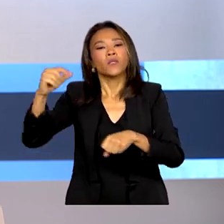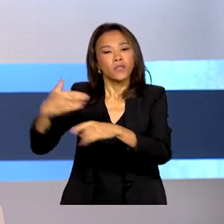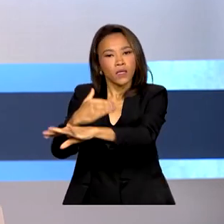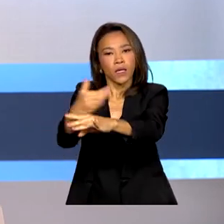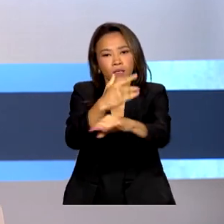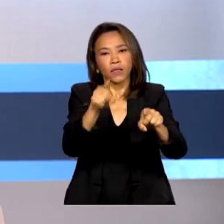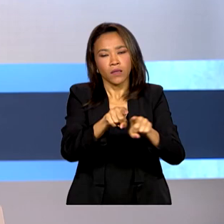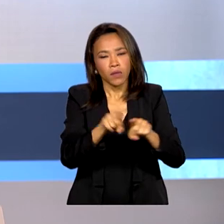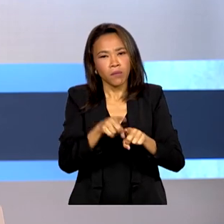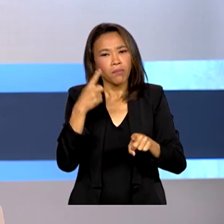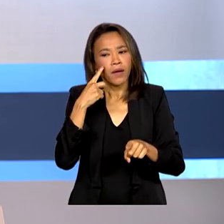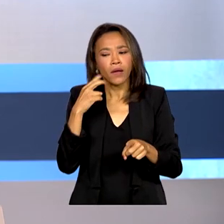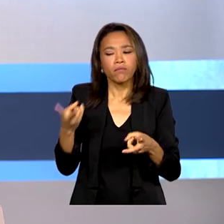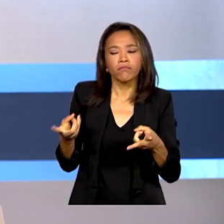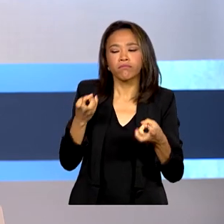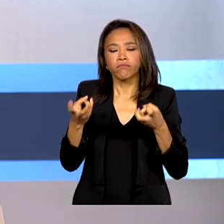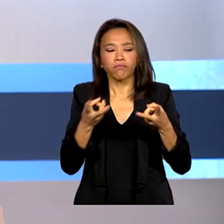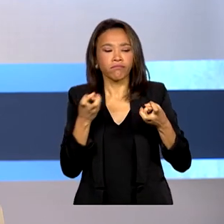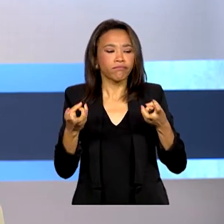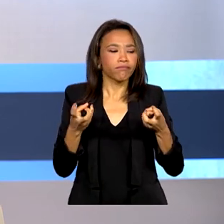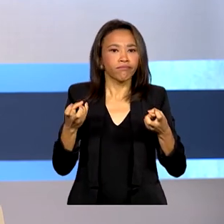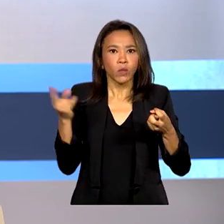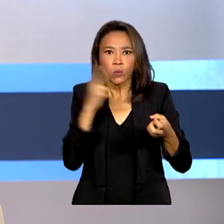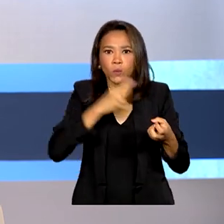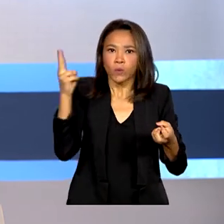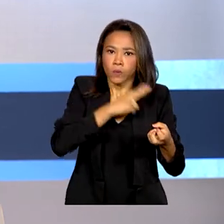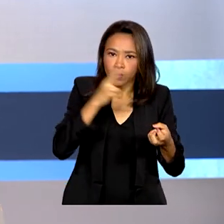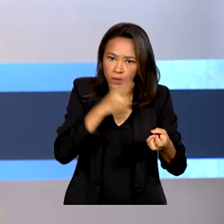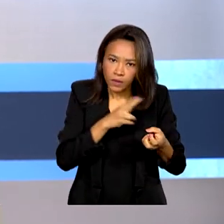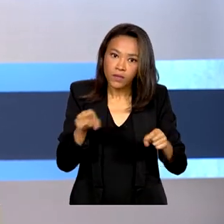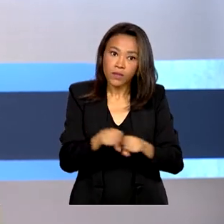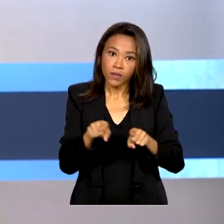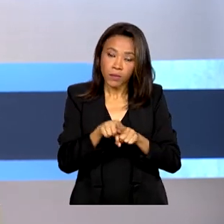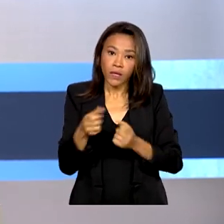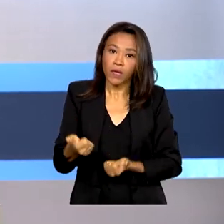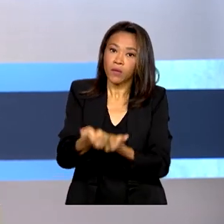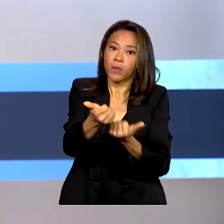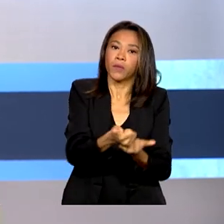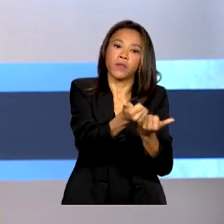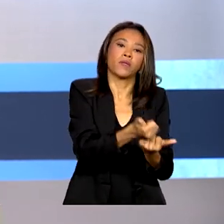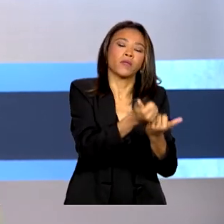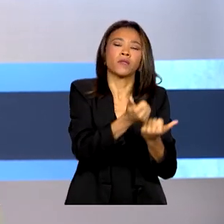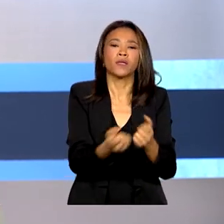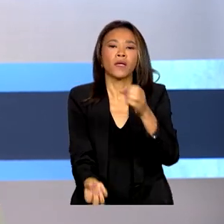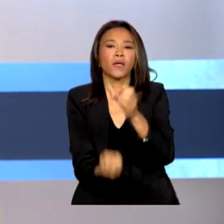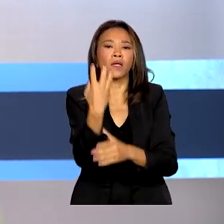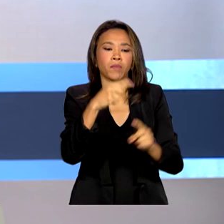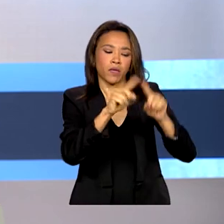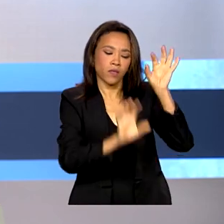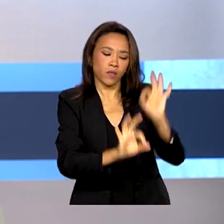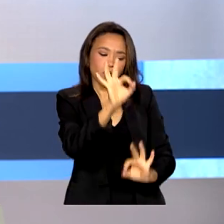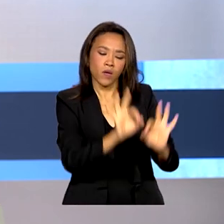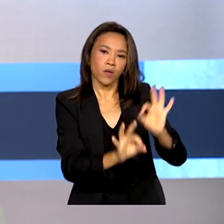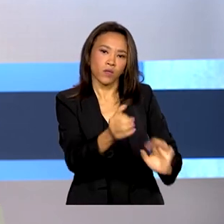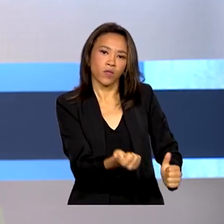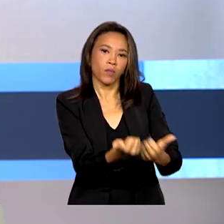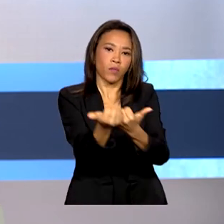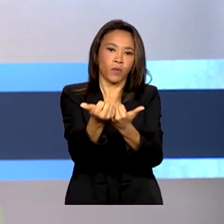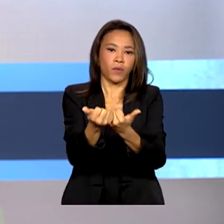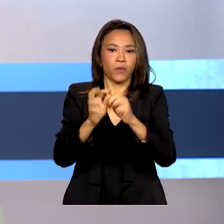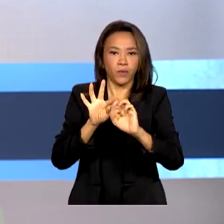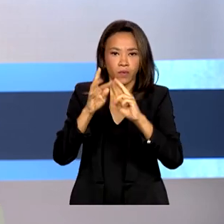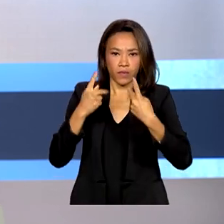solicitarem o reconhecimento de situação de emergência e também apoiando na elaboração de planos de assistência e ajuda